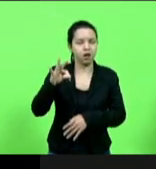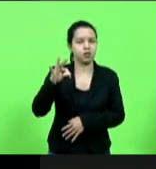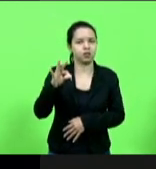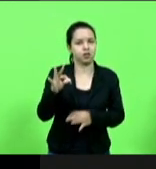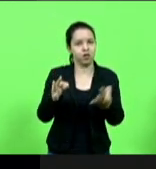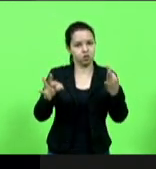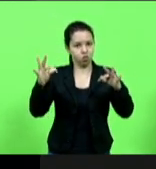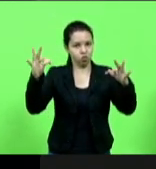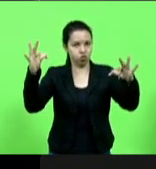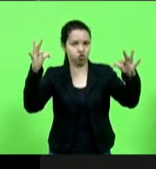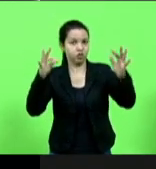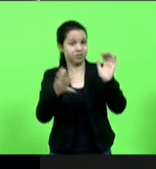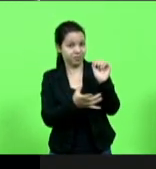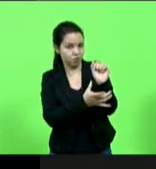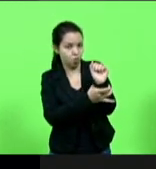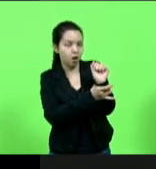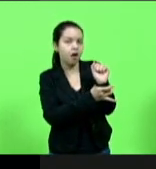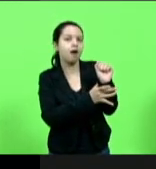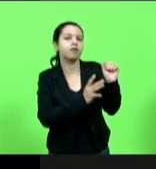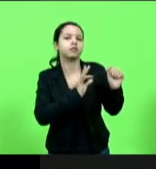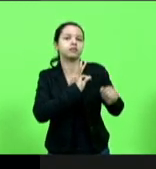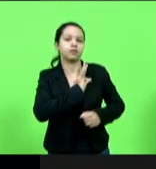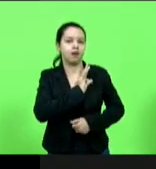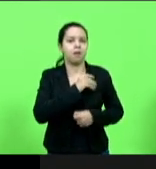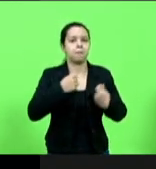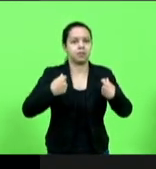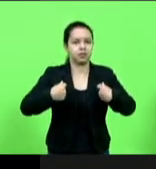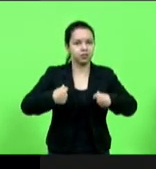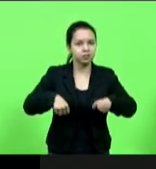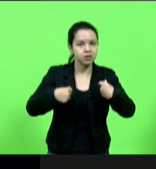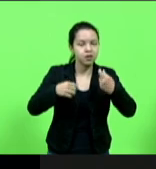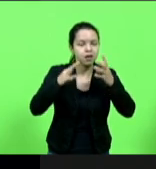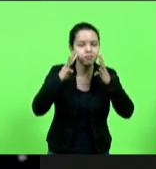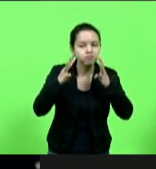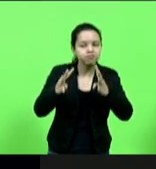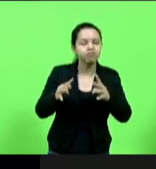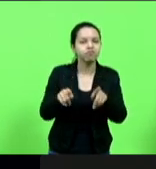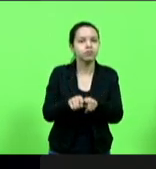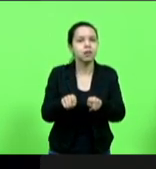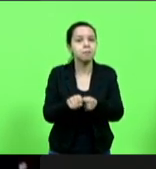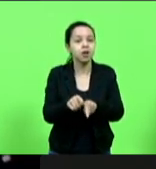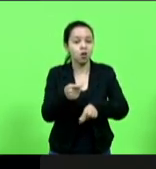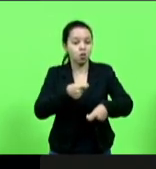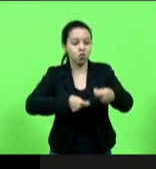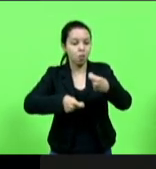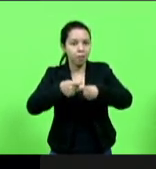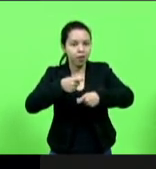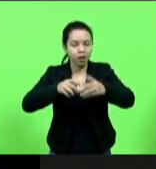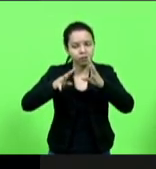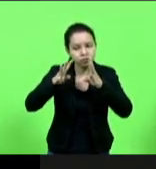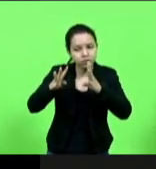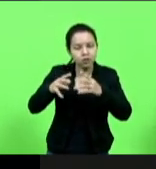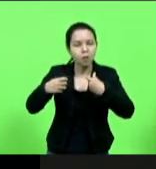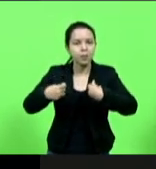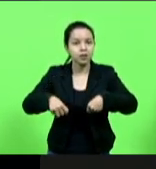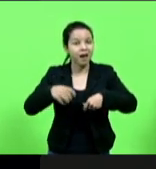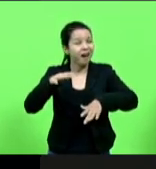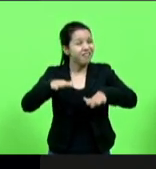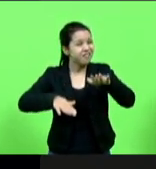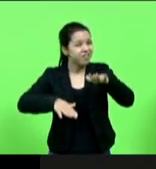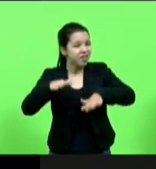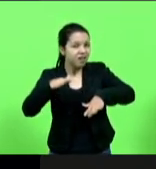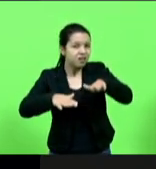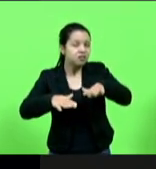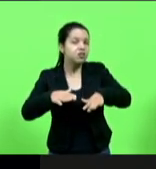temos que ter segurança técnica nós temos que olhar também para o lado econômico e às vezes não